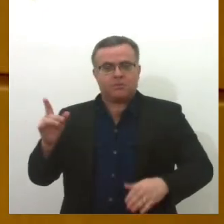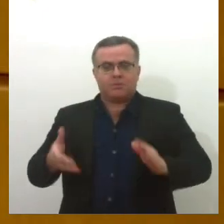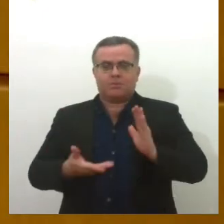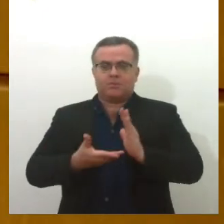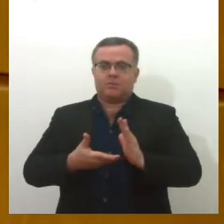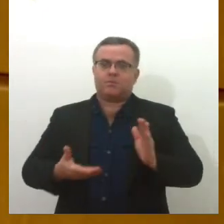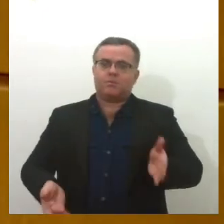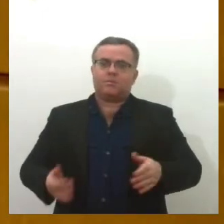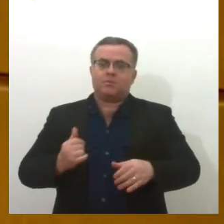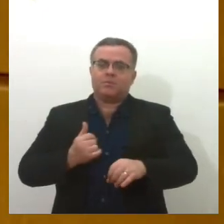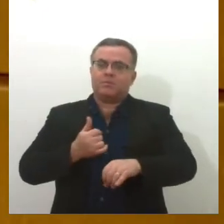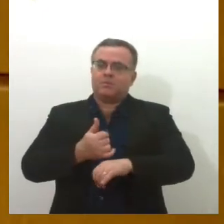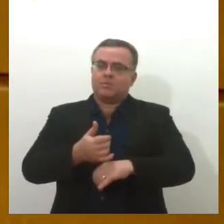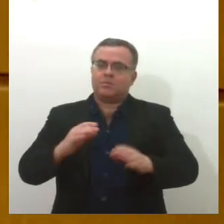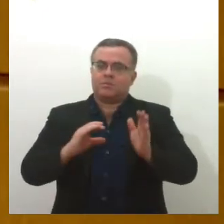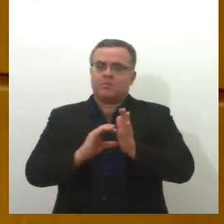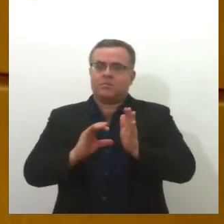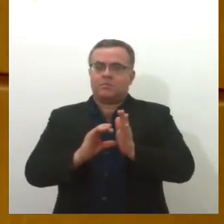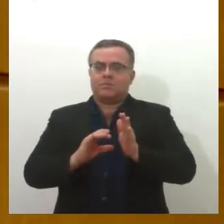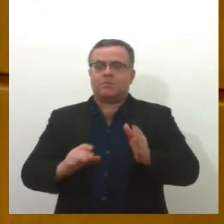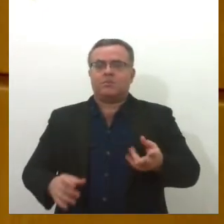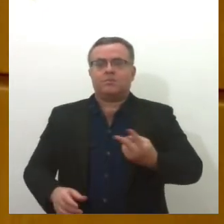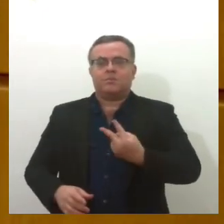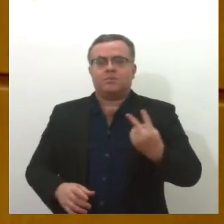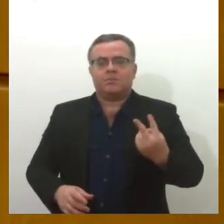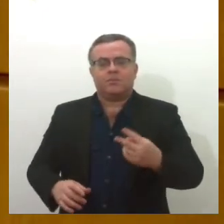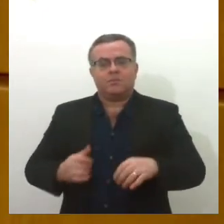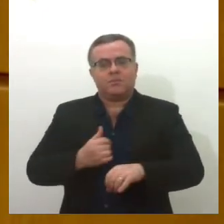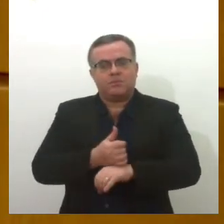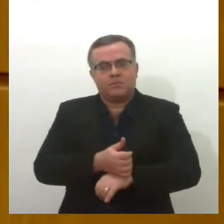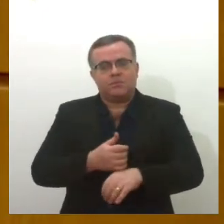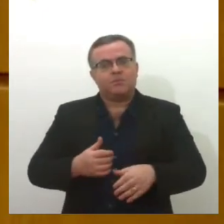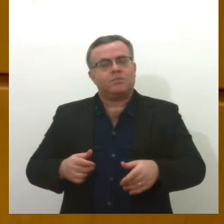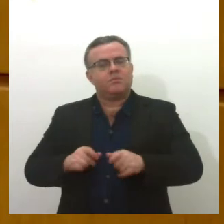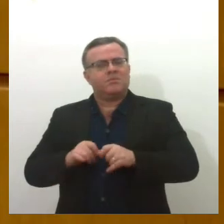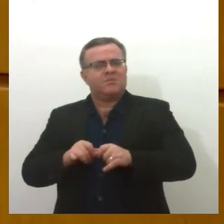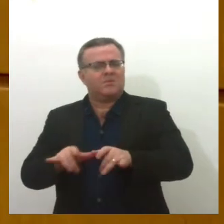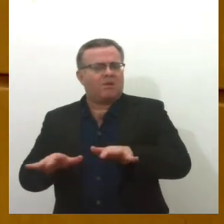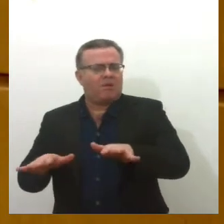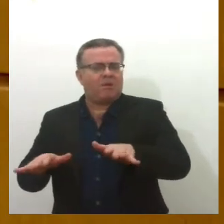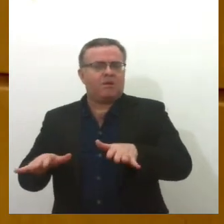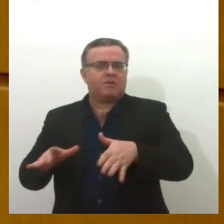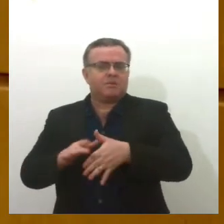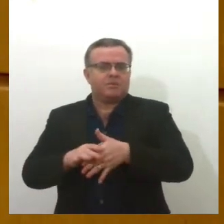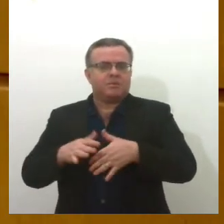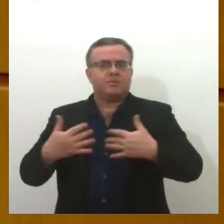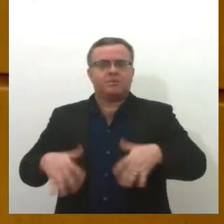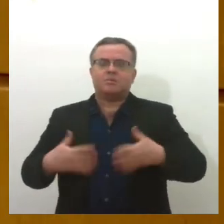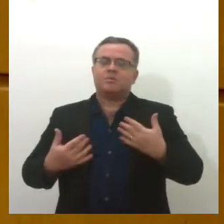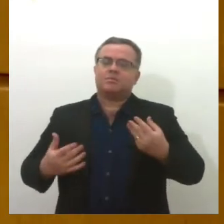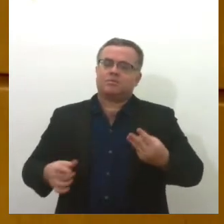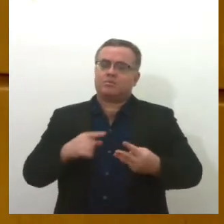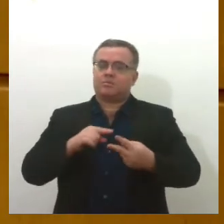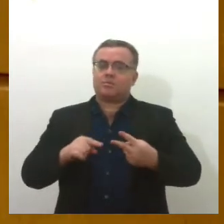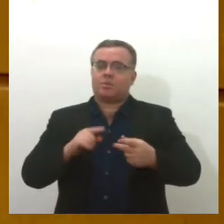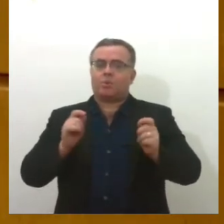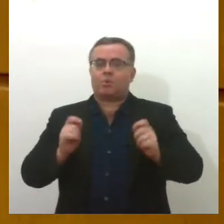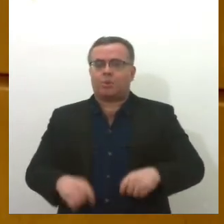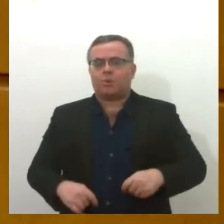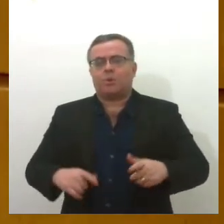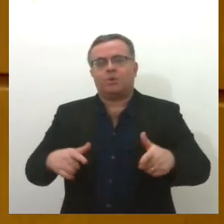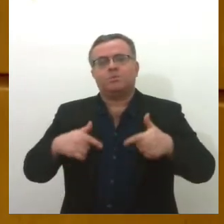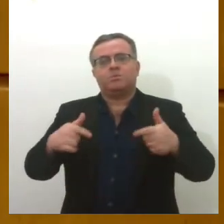comunitário e o agente de endemias se constituem na porta de acesso ao serviço de saúde.